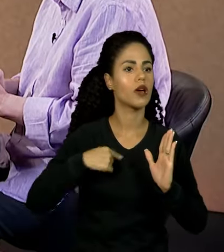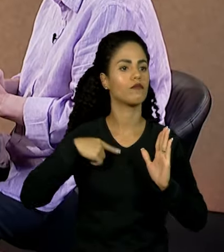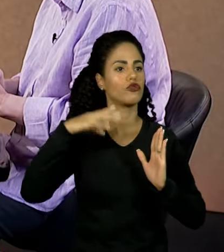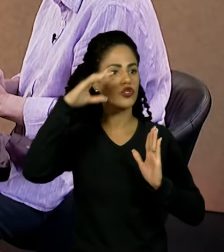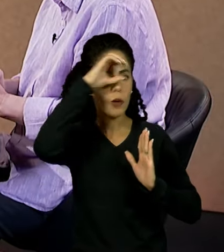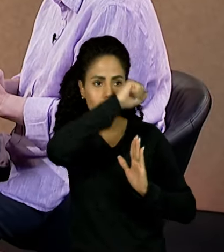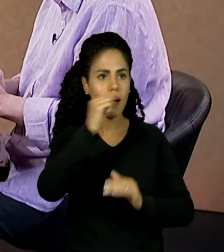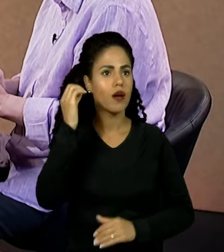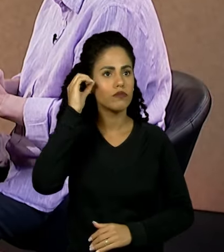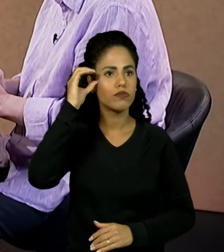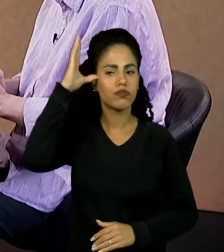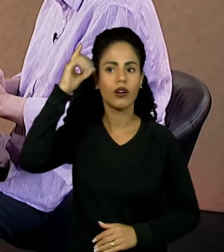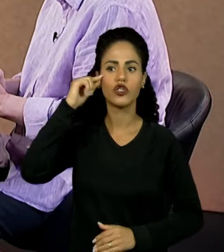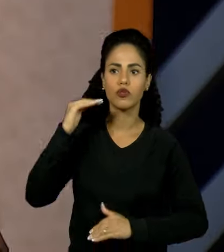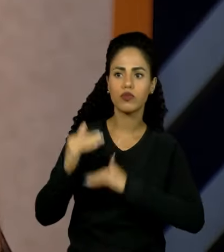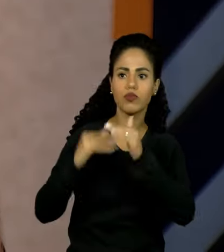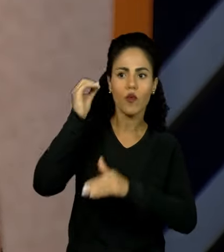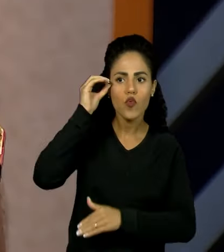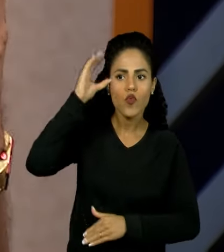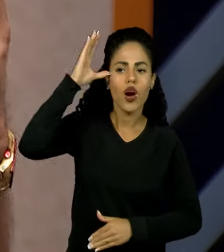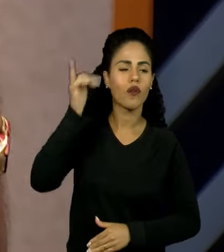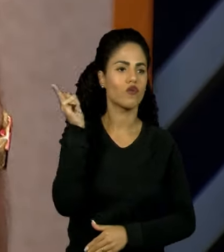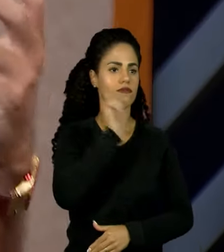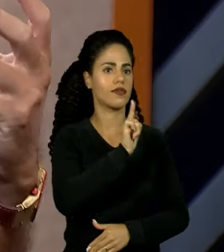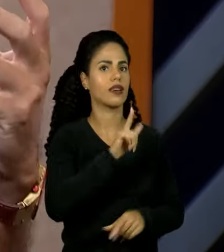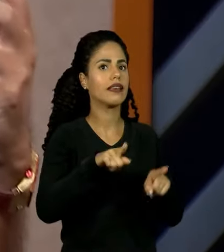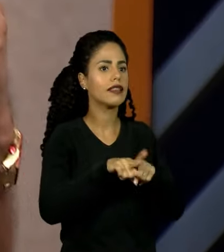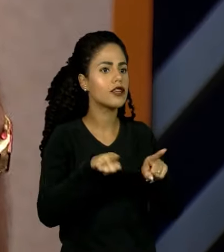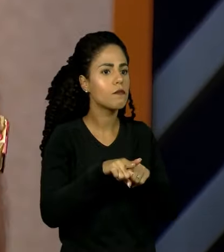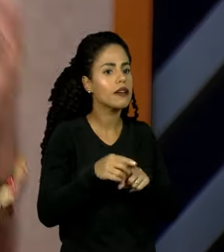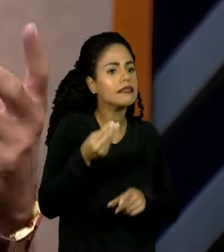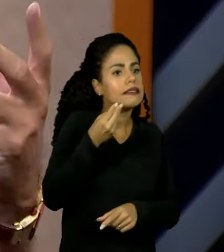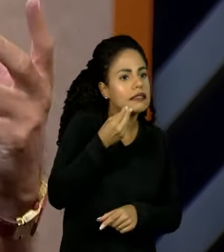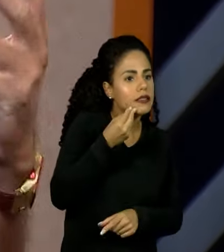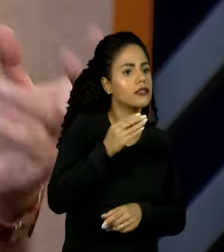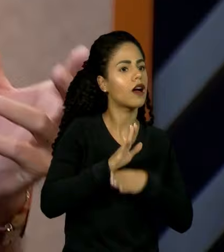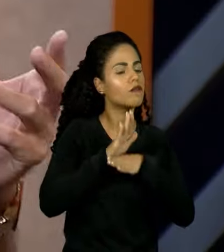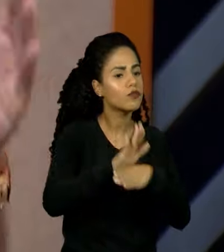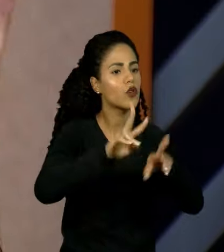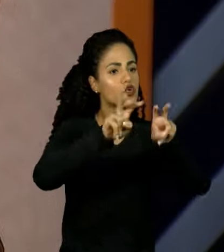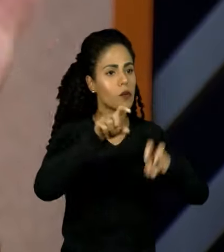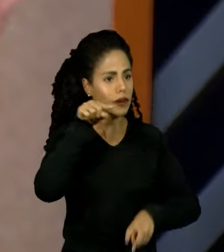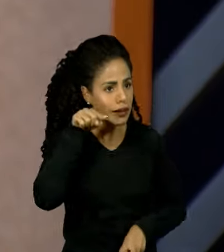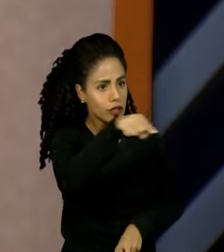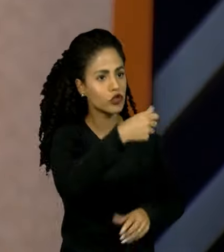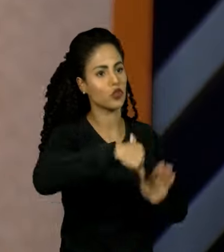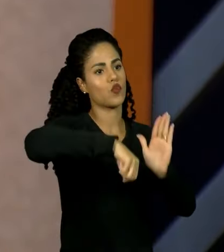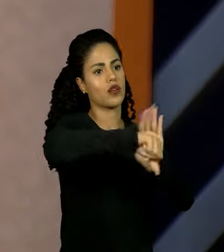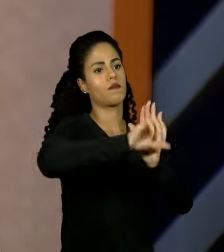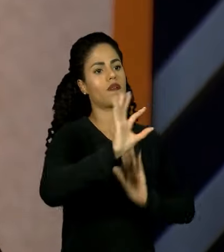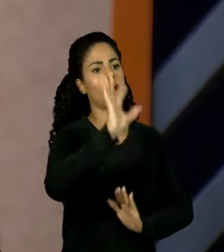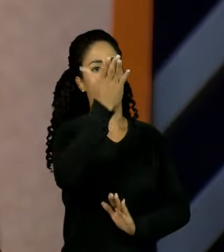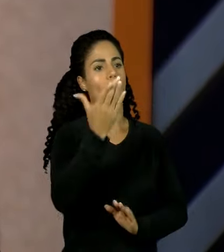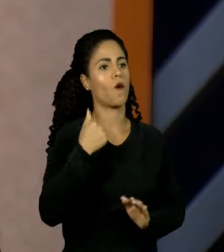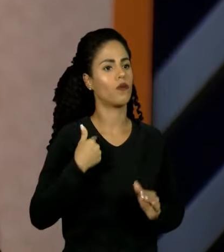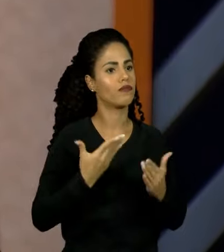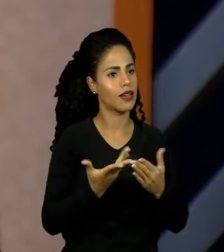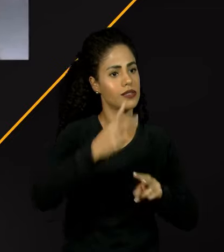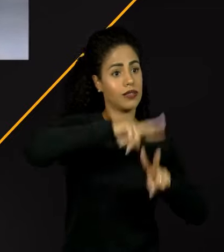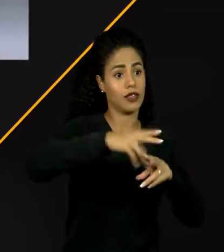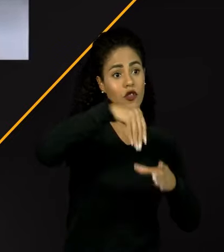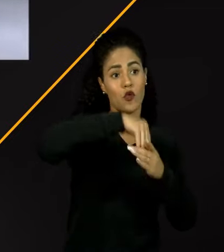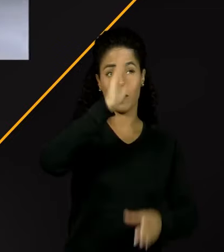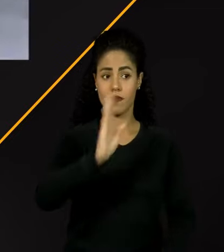crescimento. De o outro, de crescimento. De também somar nessa denúncia em relação ao que acontece dentro do sistema carcerário